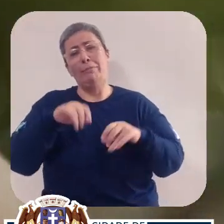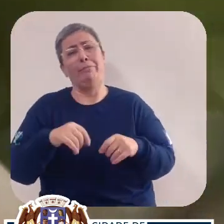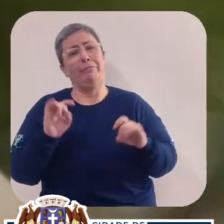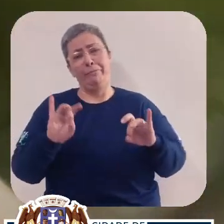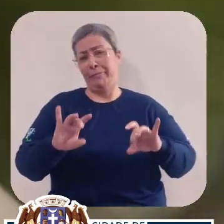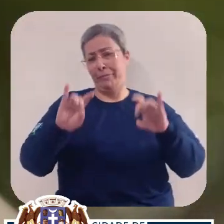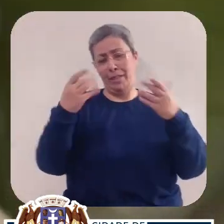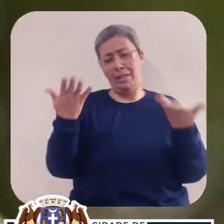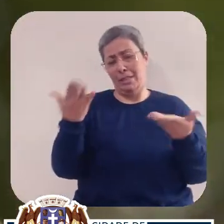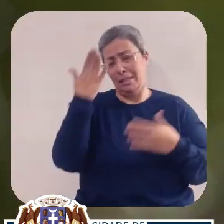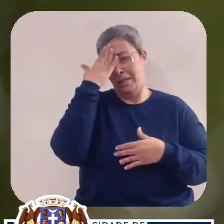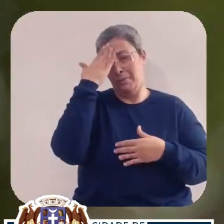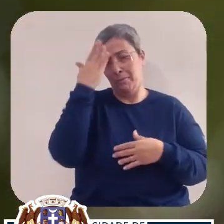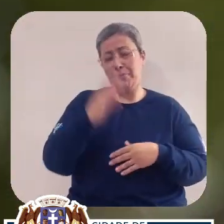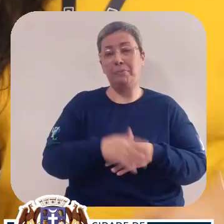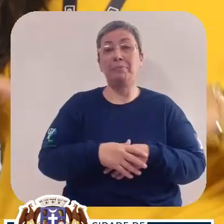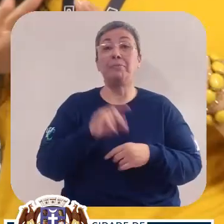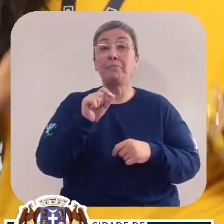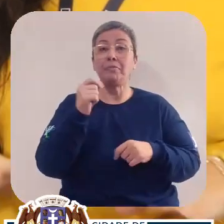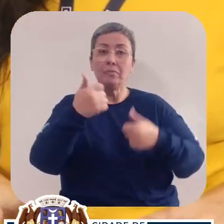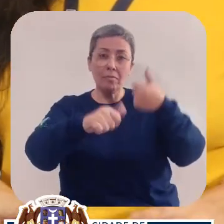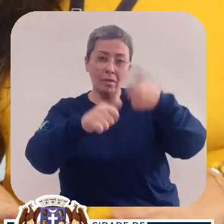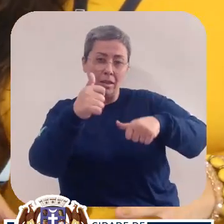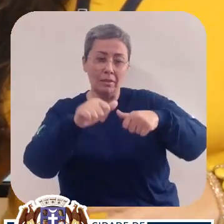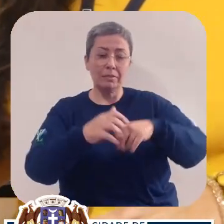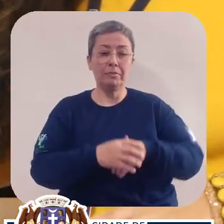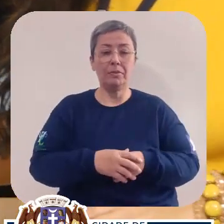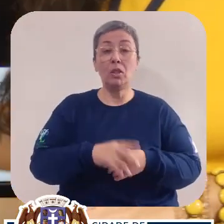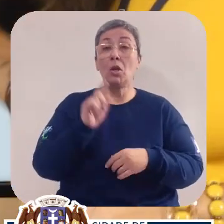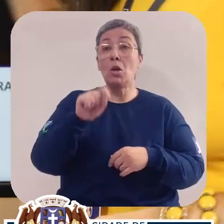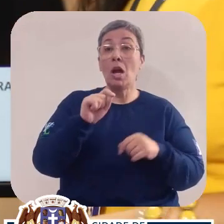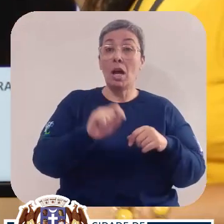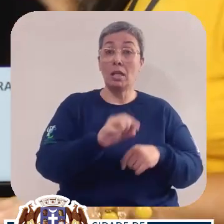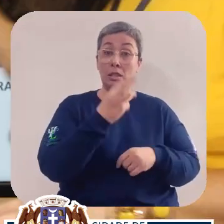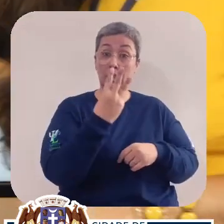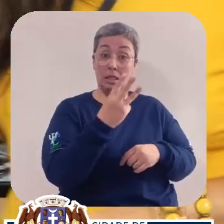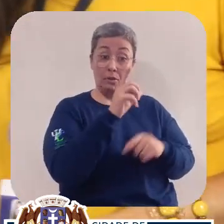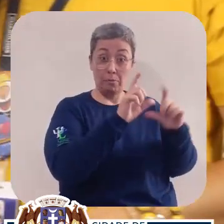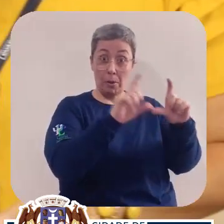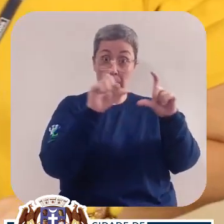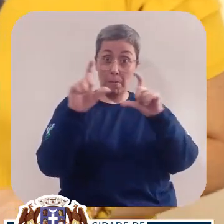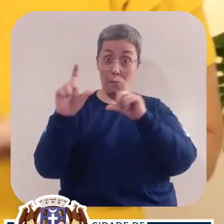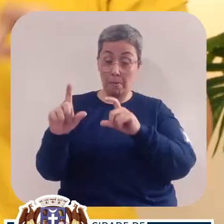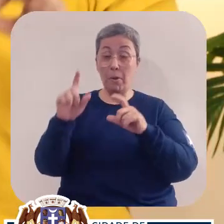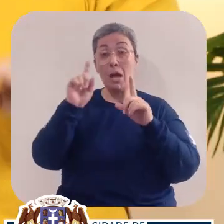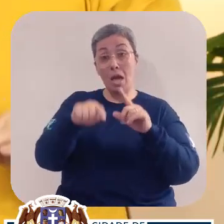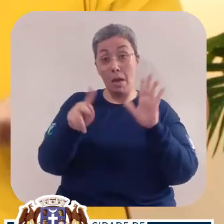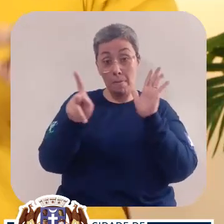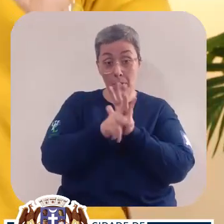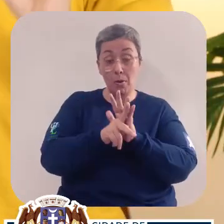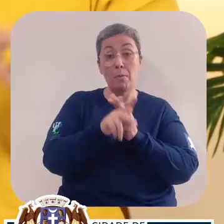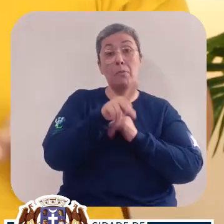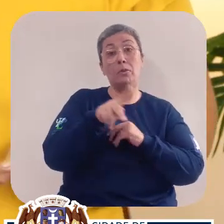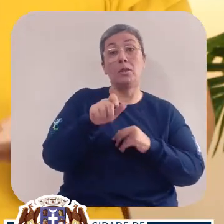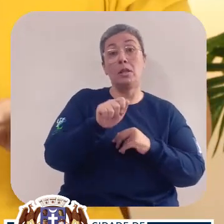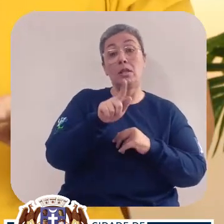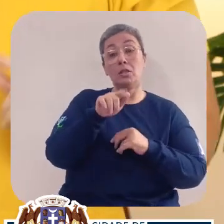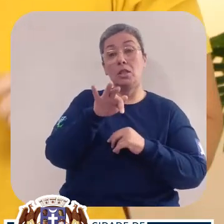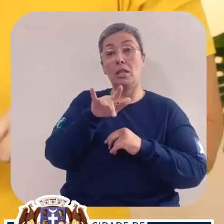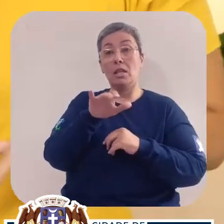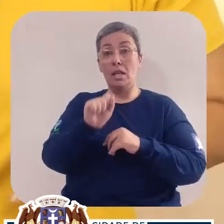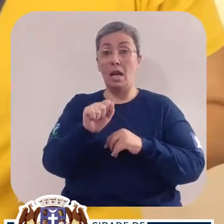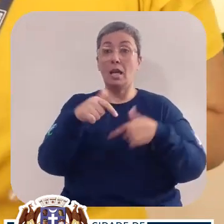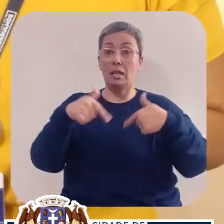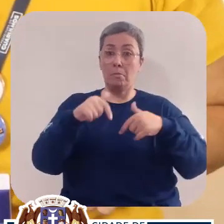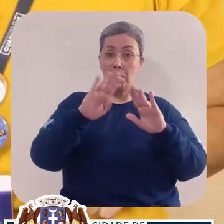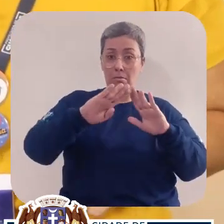são especialistas nisso, né? Vamos analisar? Essas três fotos aqui são registro da professora Angélica,